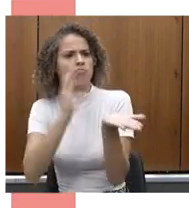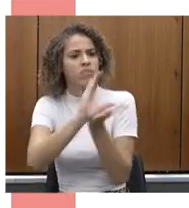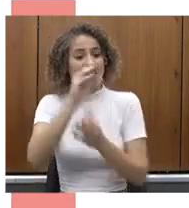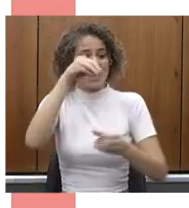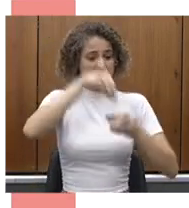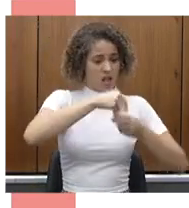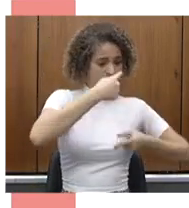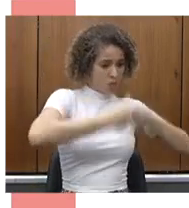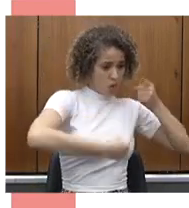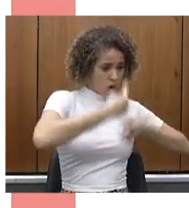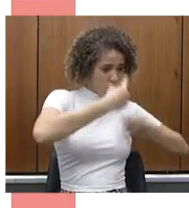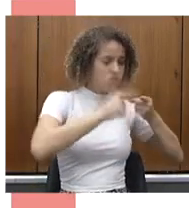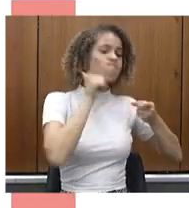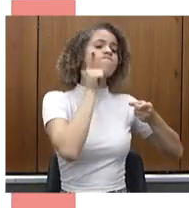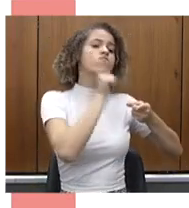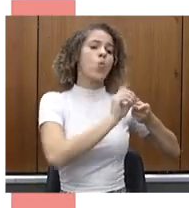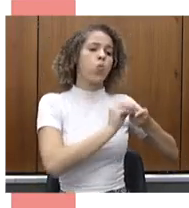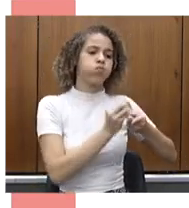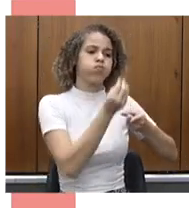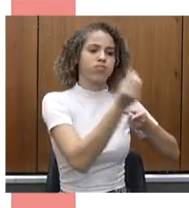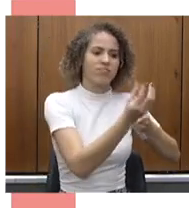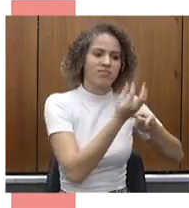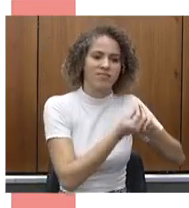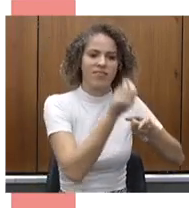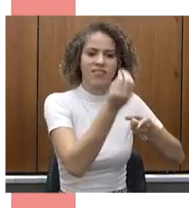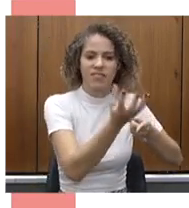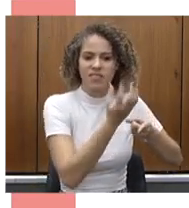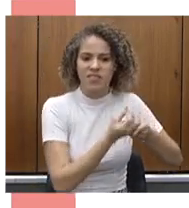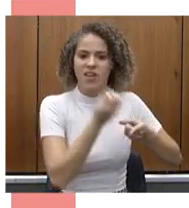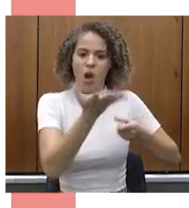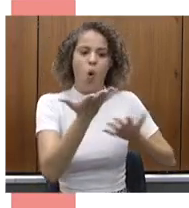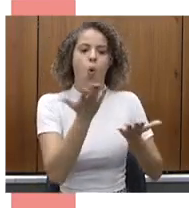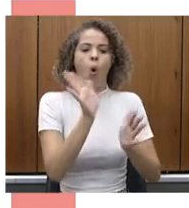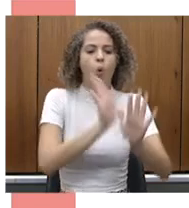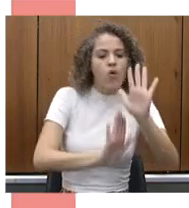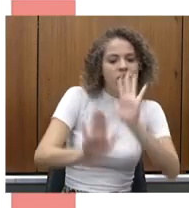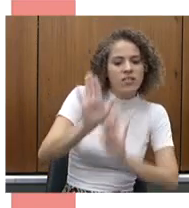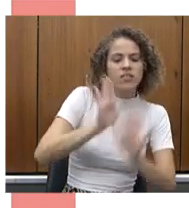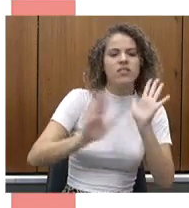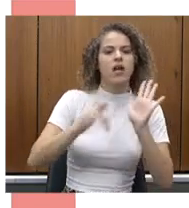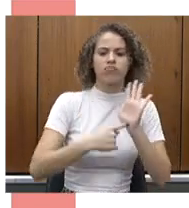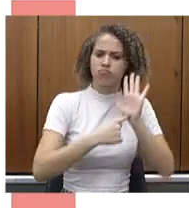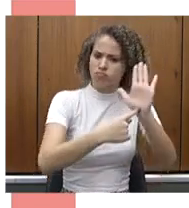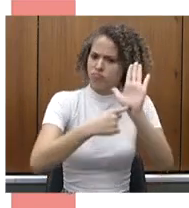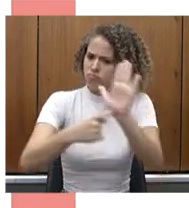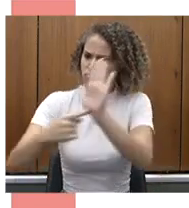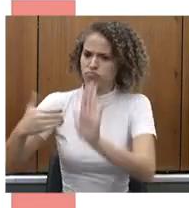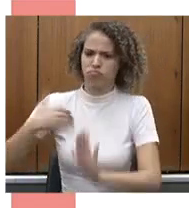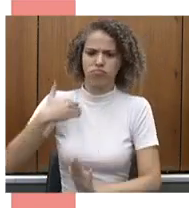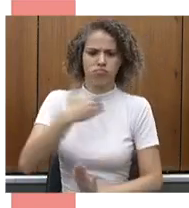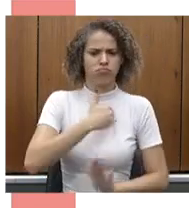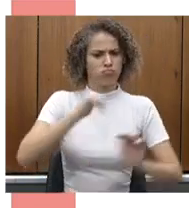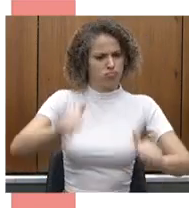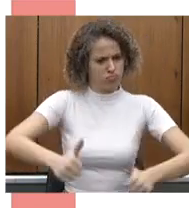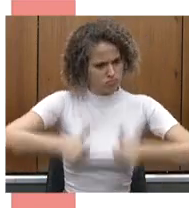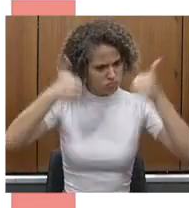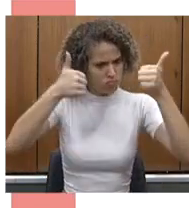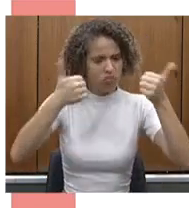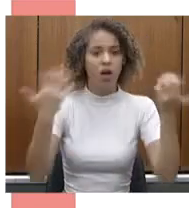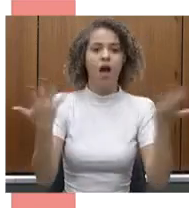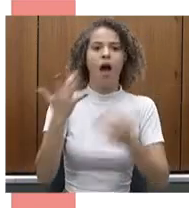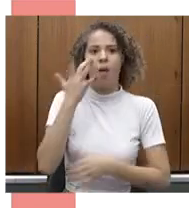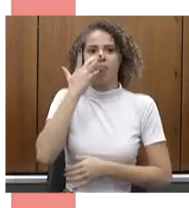em que a gente consegue prevenir e promover uma saúde com qualidade. Então, é